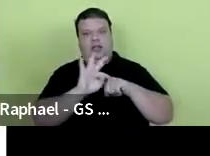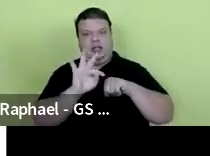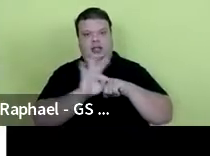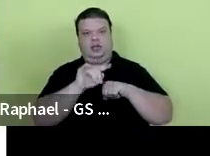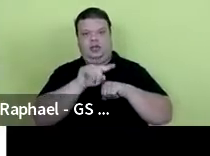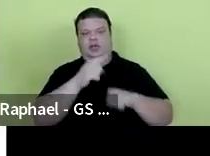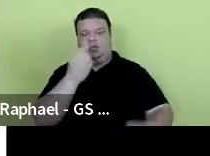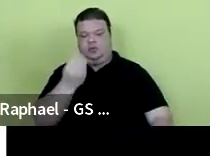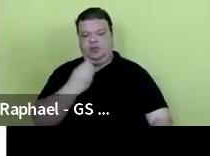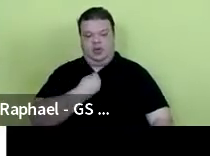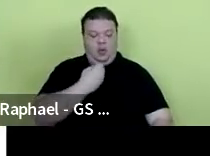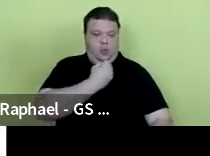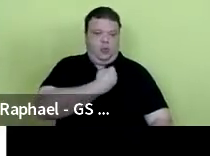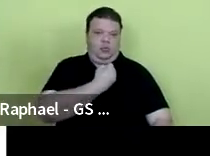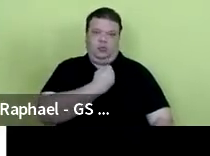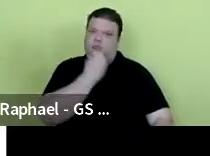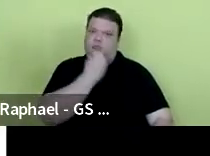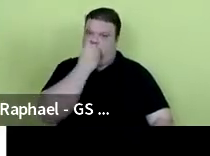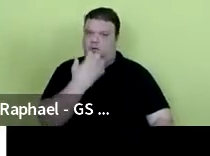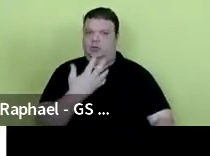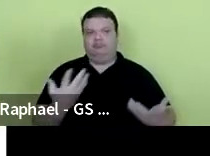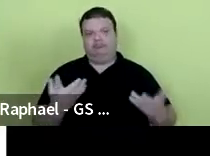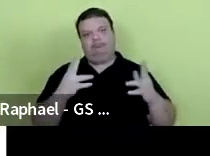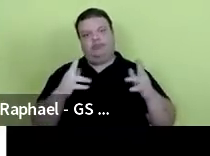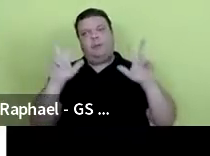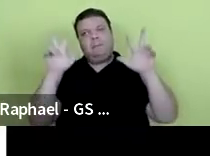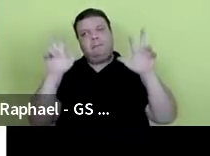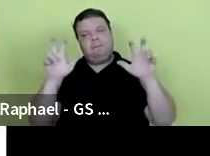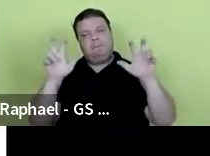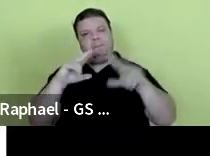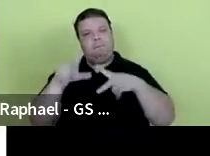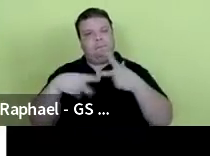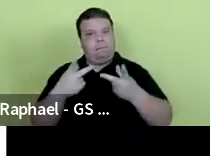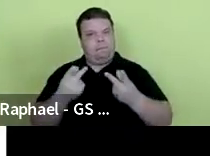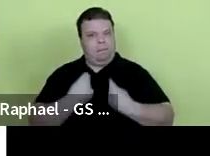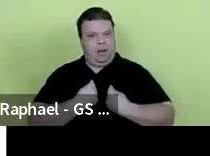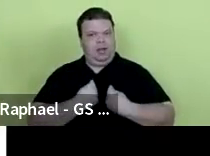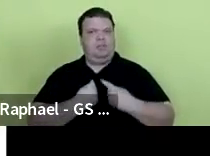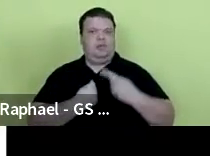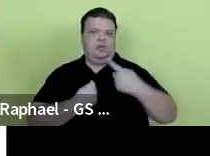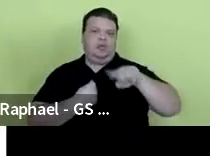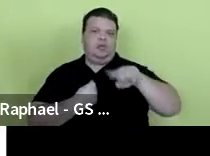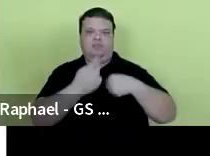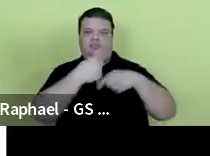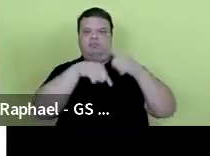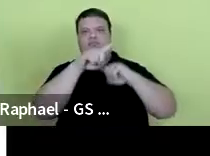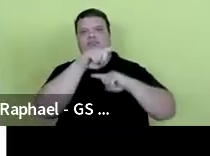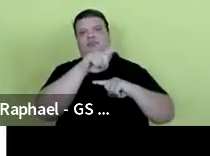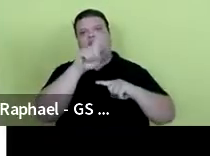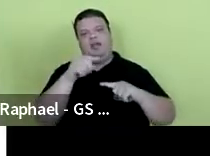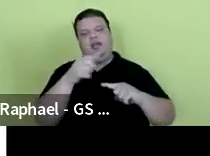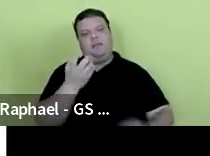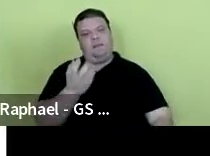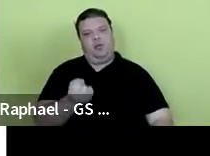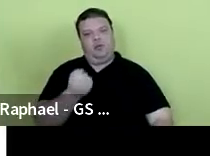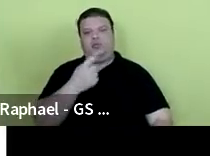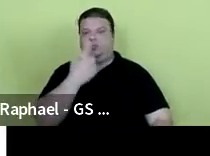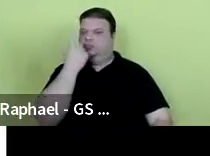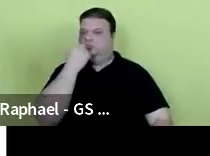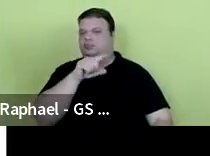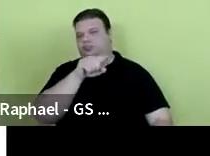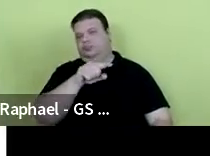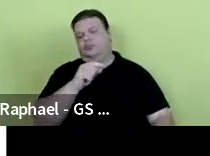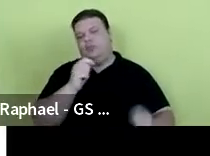pontuação e como, entre aspas, um prêmio, nós tivemos esse aumento de bolsas. Conseguimos, com